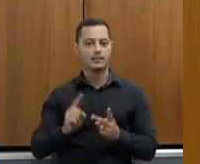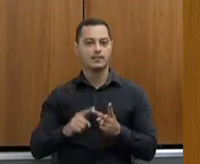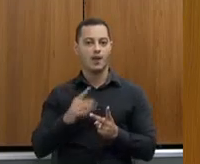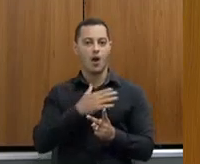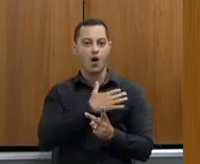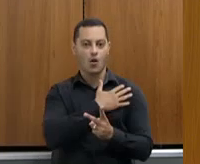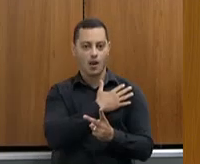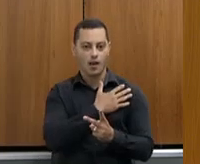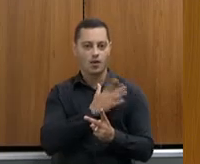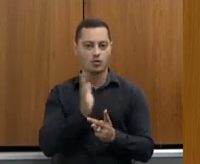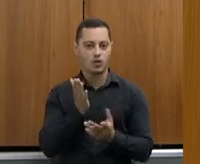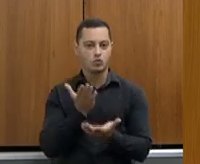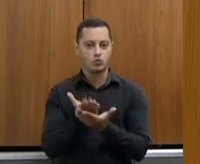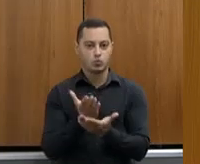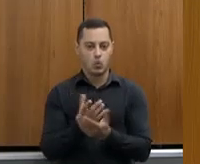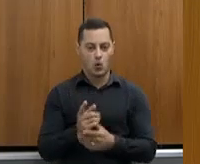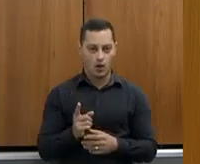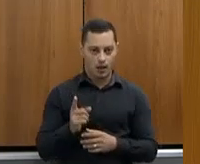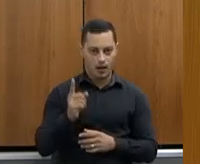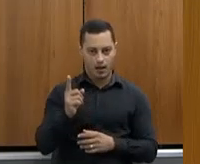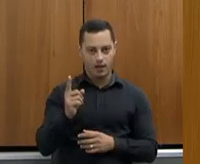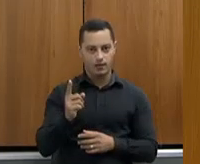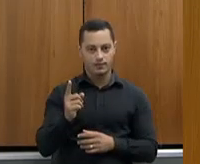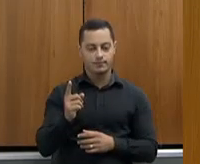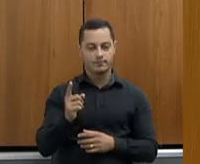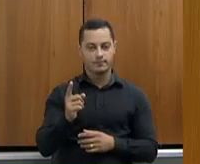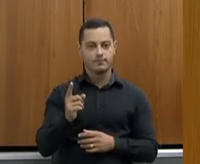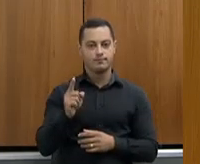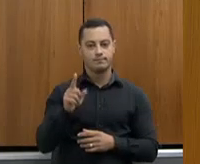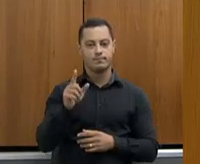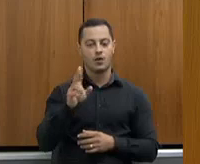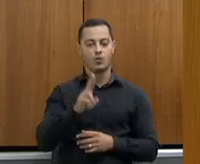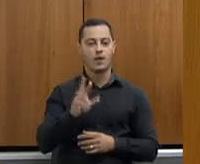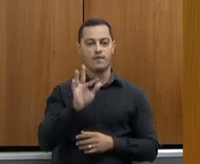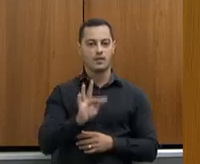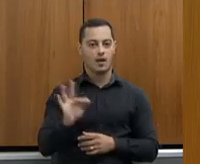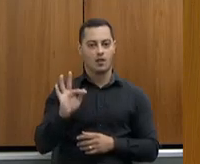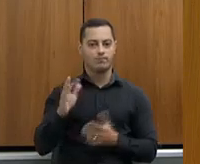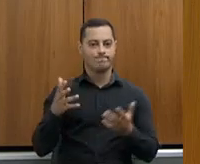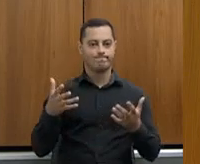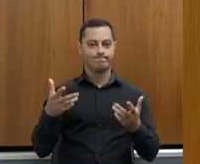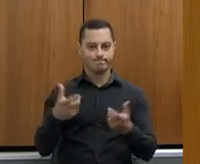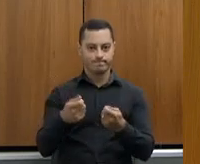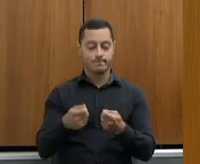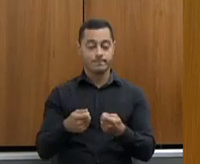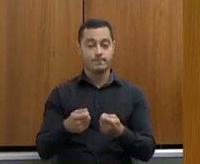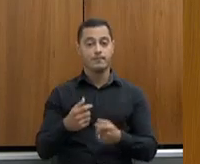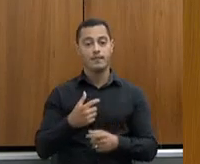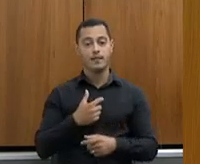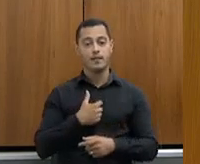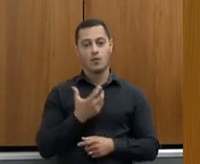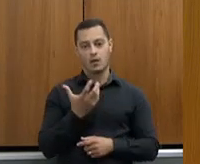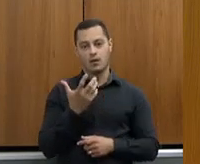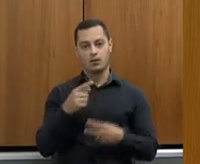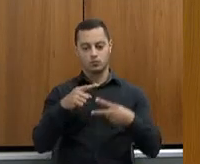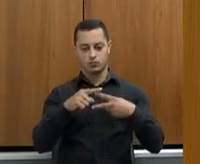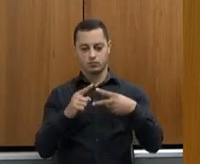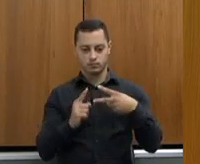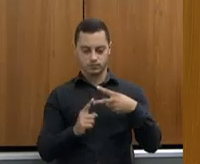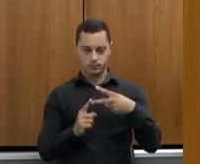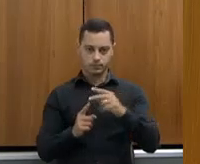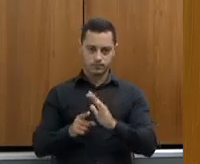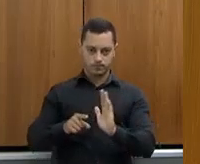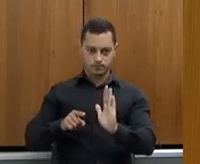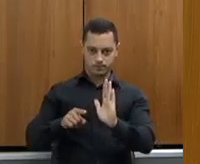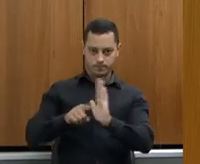Arantes também conhecia, então, aí é imbatível a Universidade Federal de Viçosa. Eu queria fazer duas perguntas aqui para